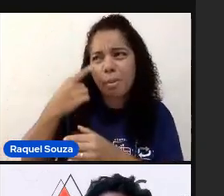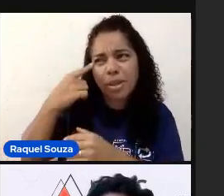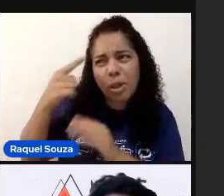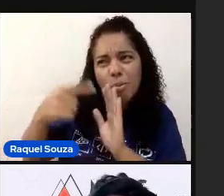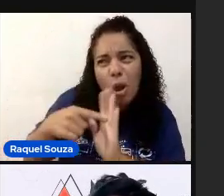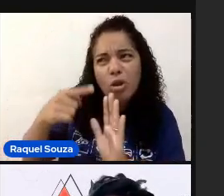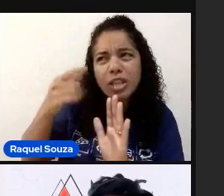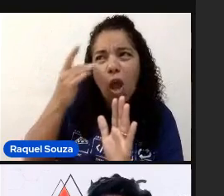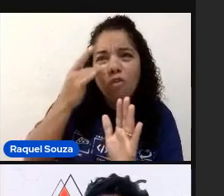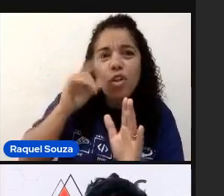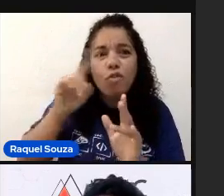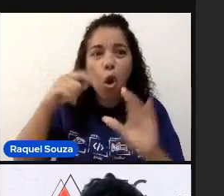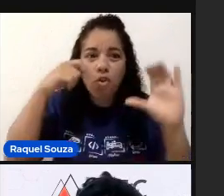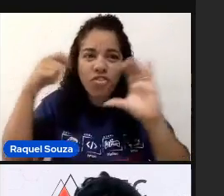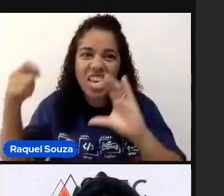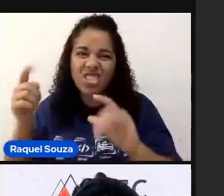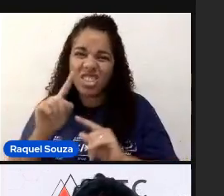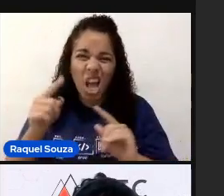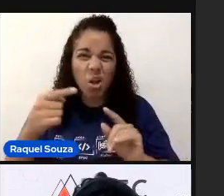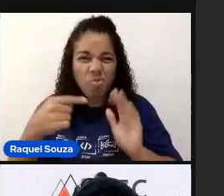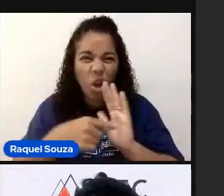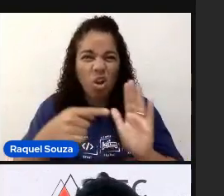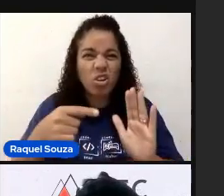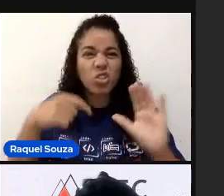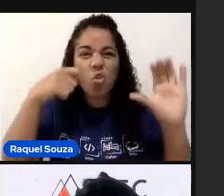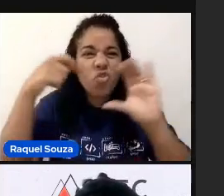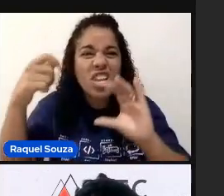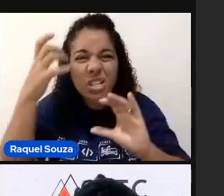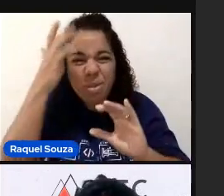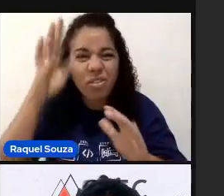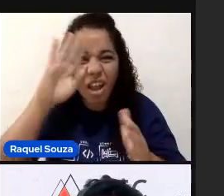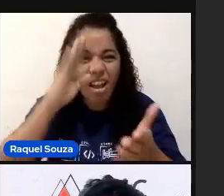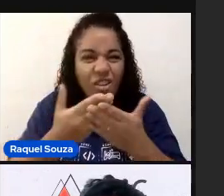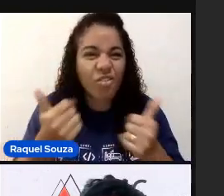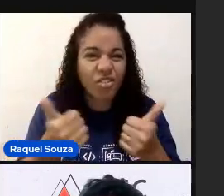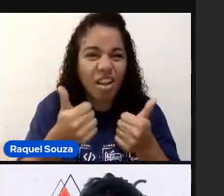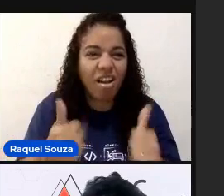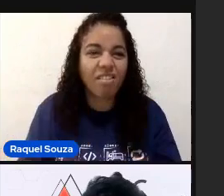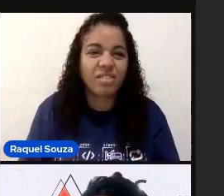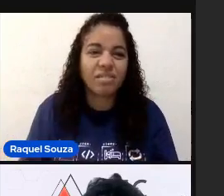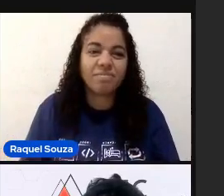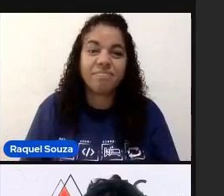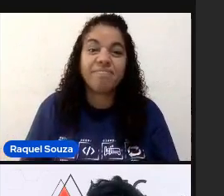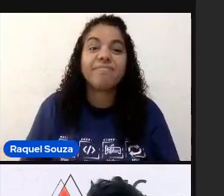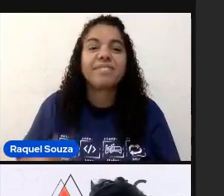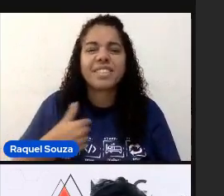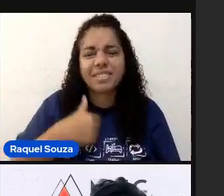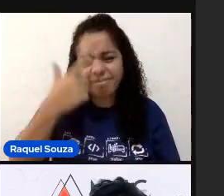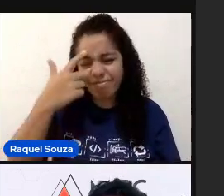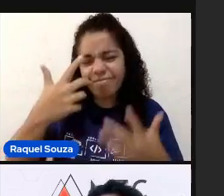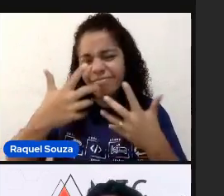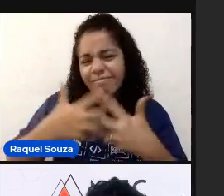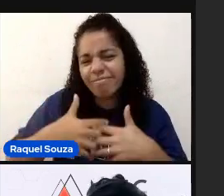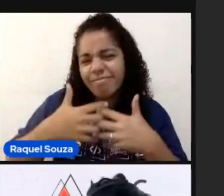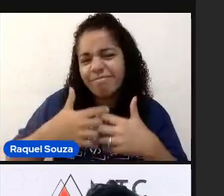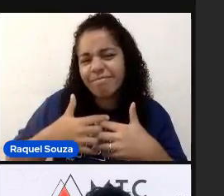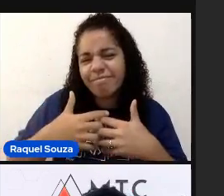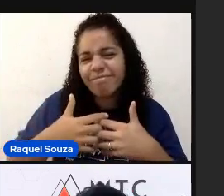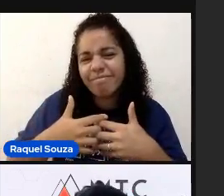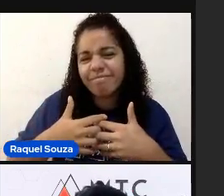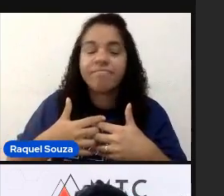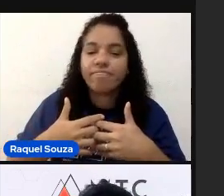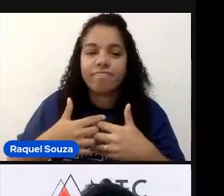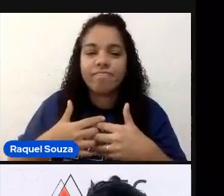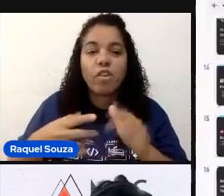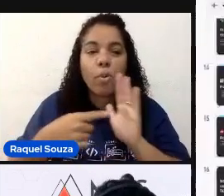você acha que eu mostro um vídeo? Ela falou. Não, mostra um vídeo. É mais fácil. Mais confiável. Daí, eu fui pensando. Fui pensando. Vou